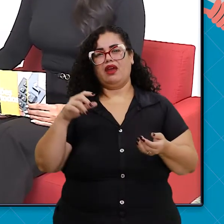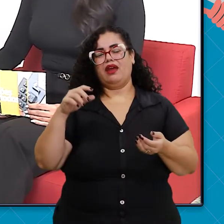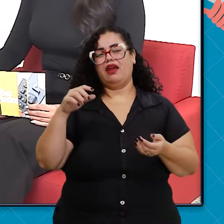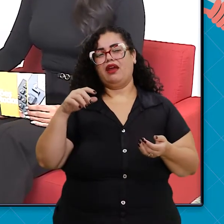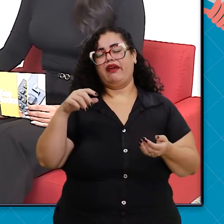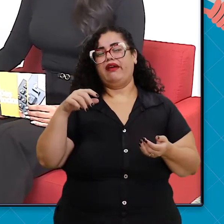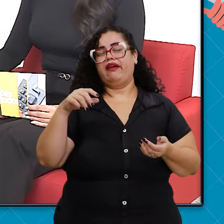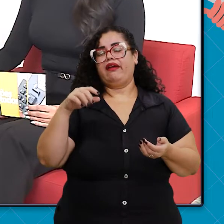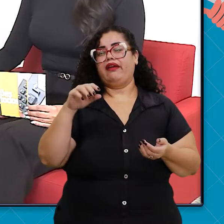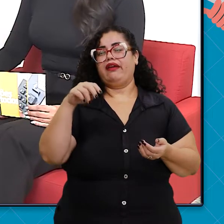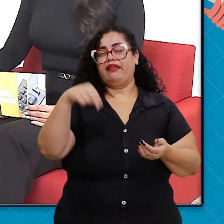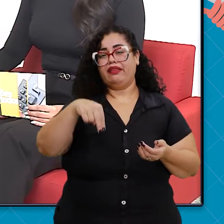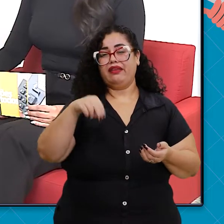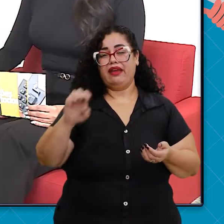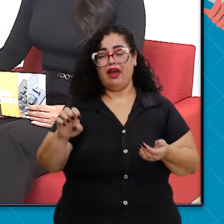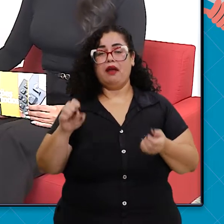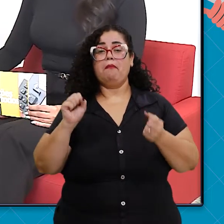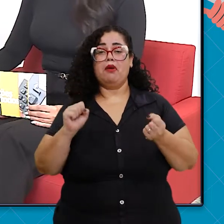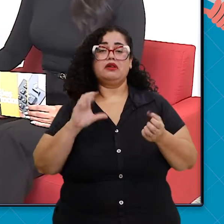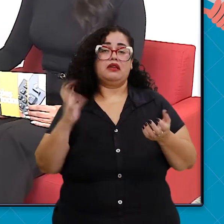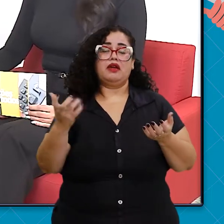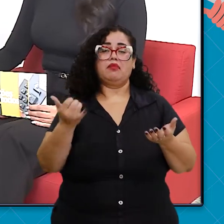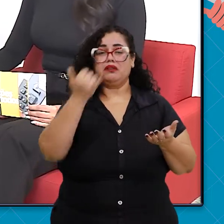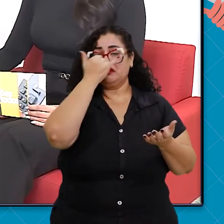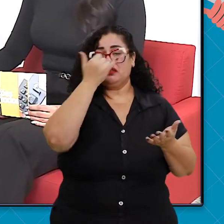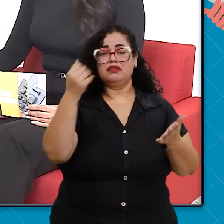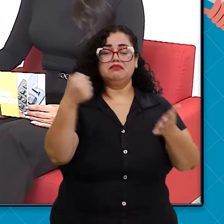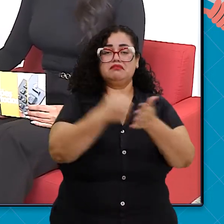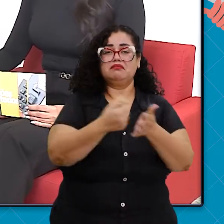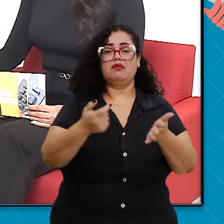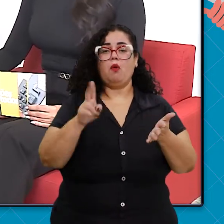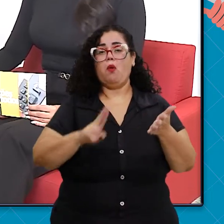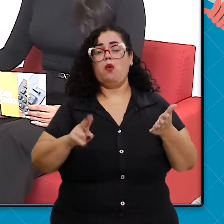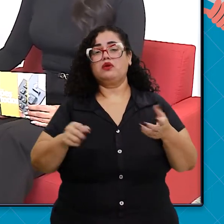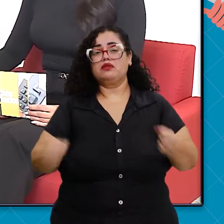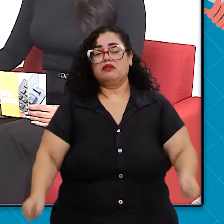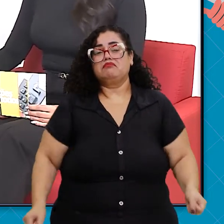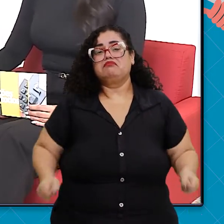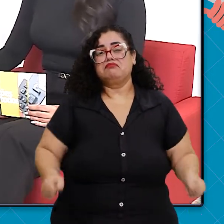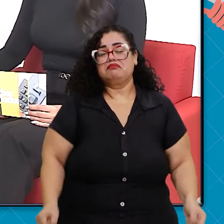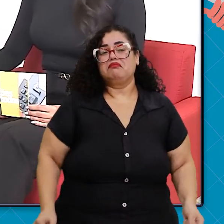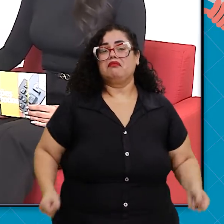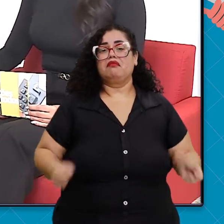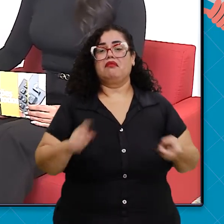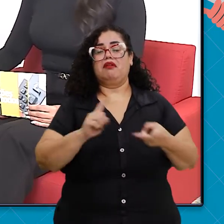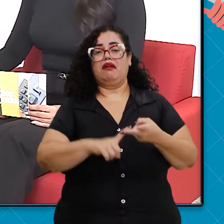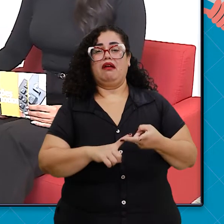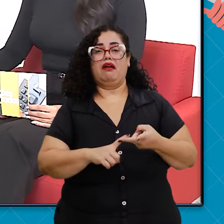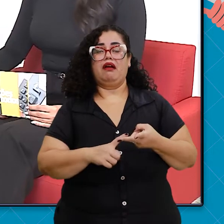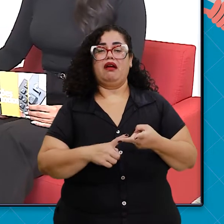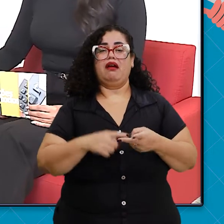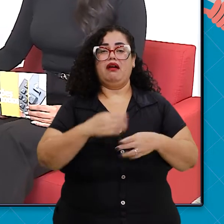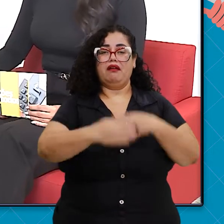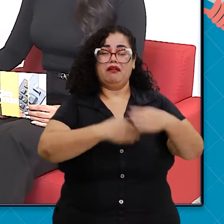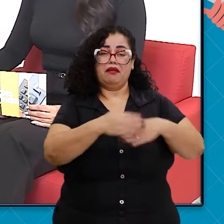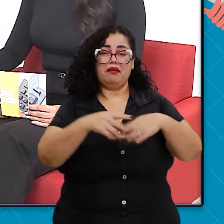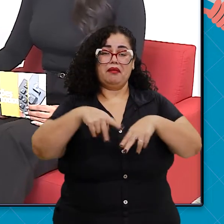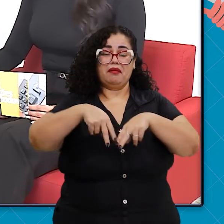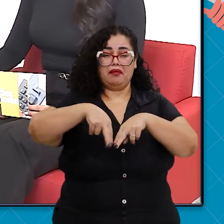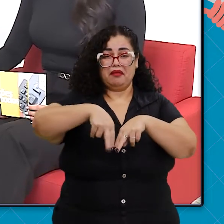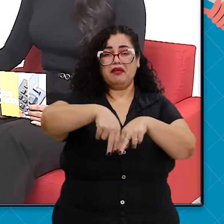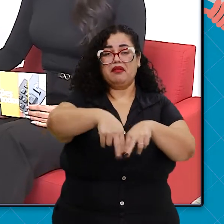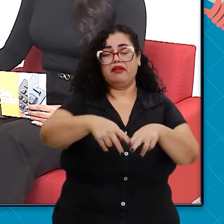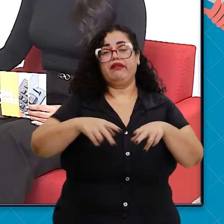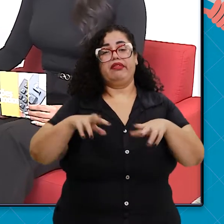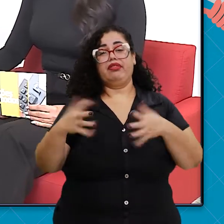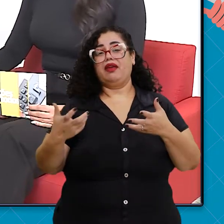especial, ele também pode sofrer um acidente, vai estar provisório usando uma amuleta, usando uma tala na perna. E